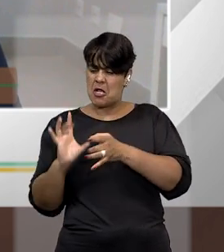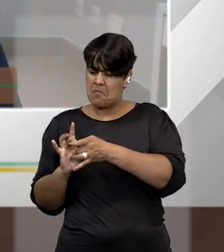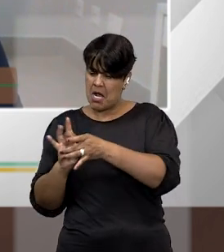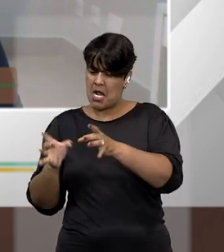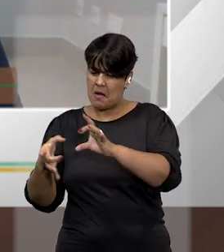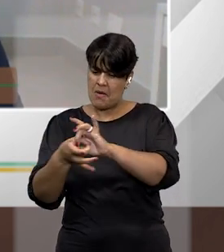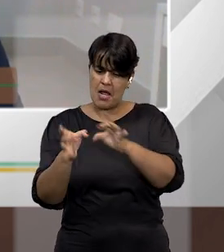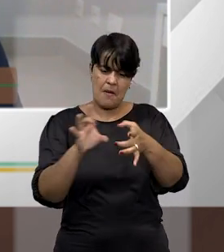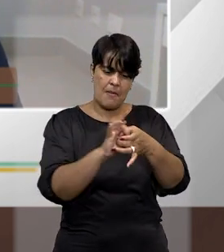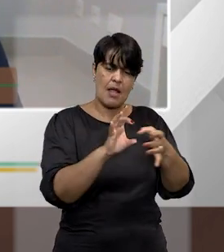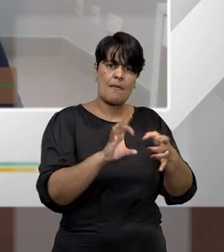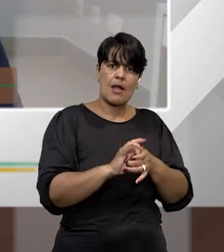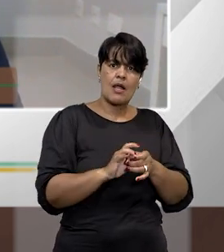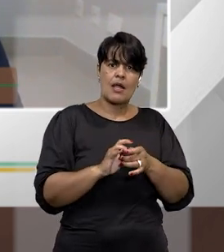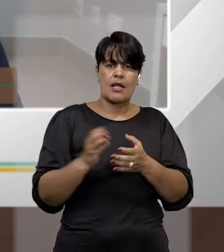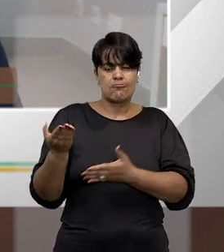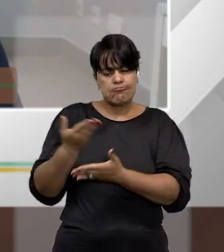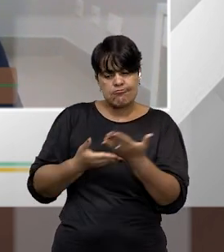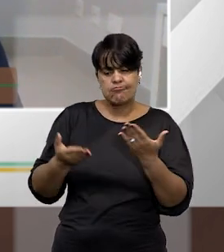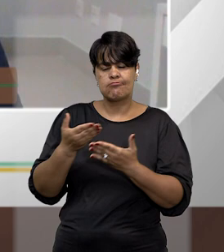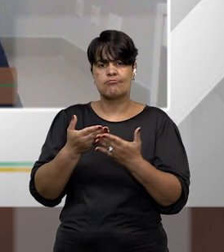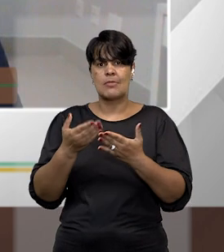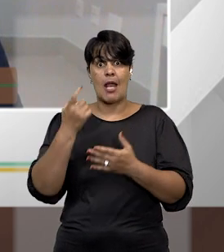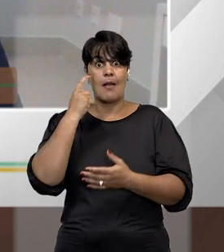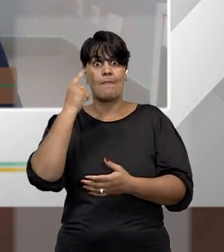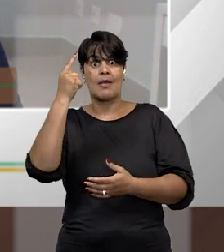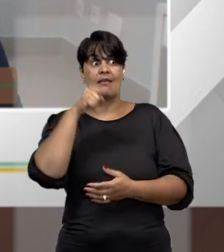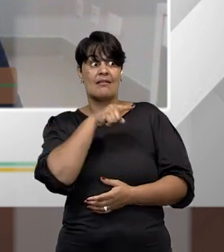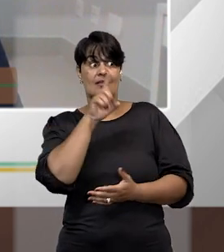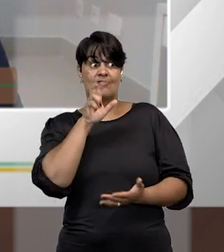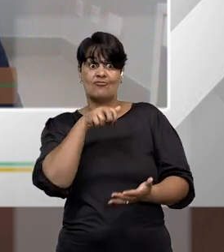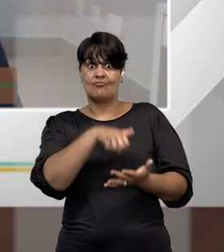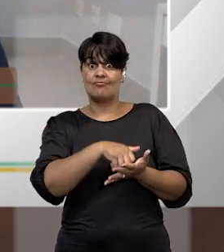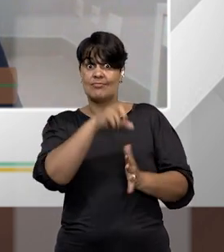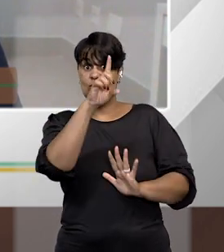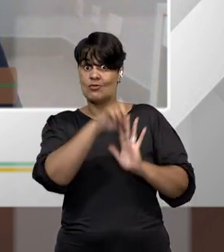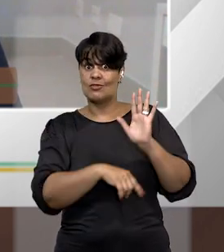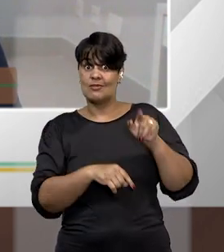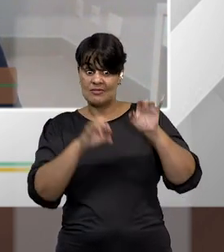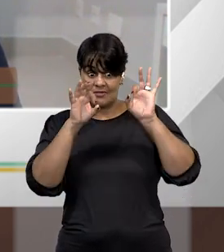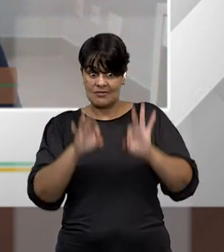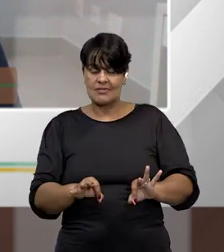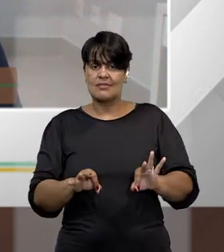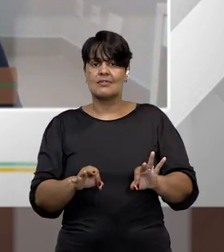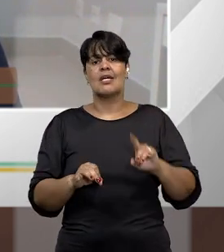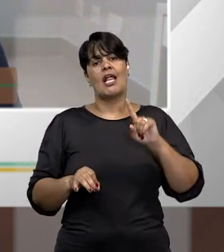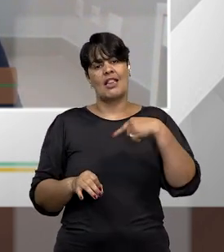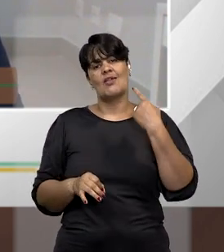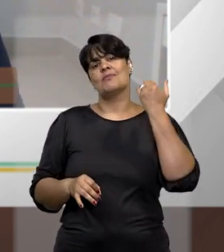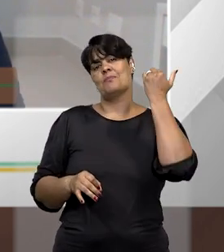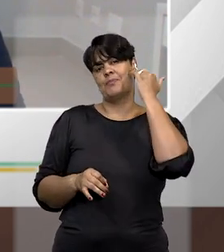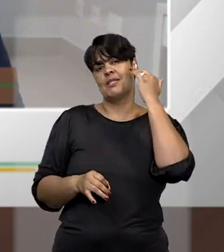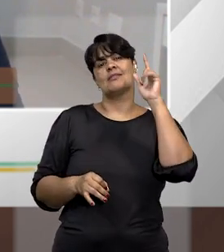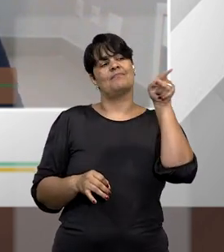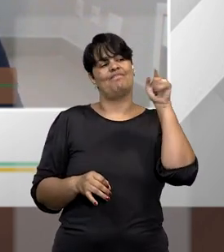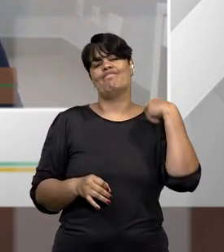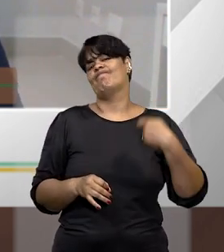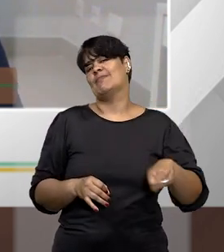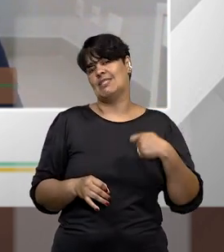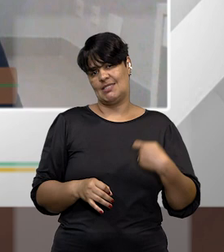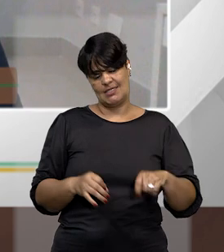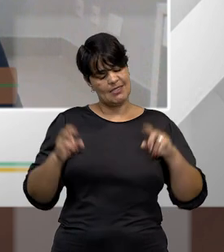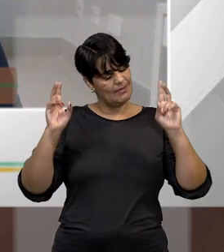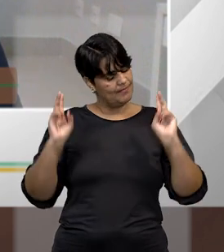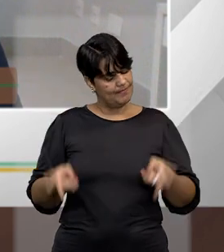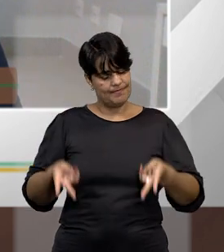sua maneira mais forte de criar esses laços, nós entendemos porque o direito penal precisa sim ser trazido para a regulamentação